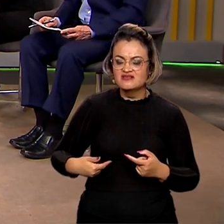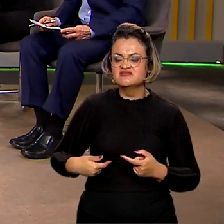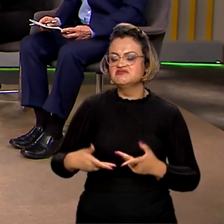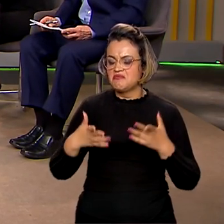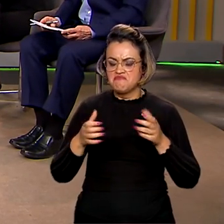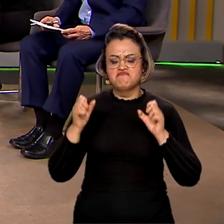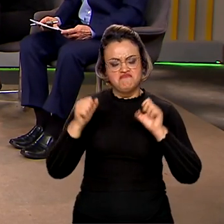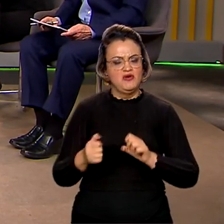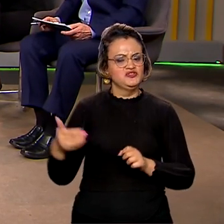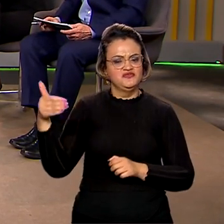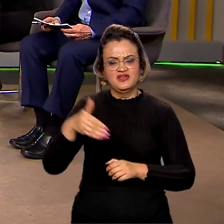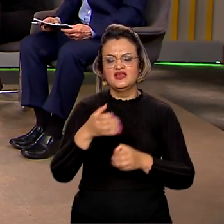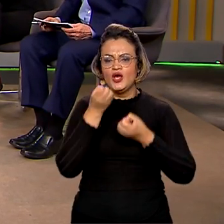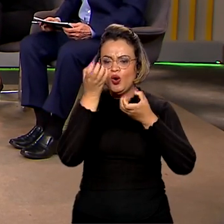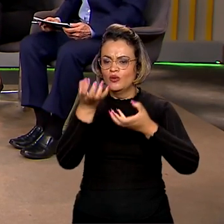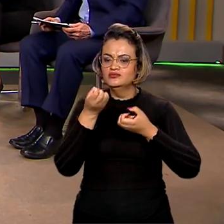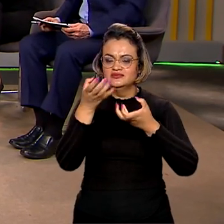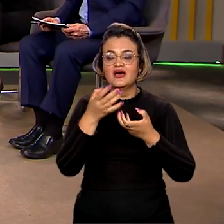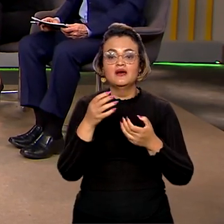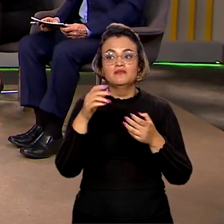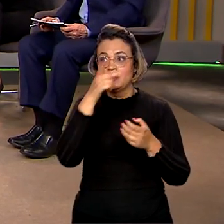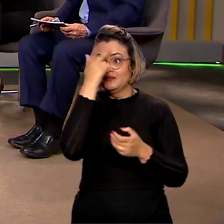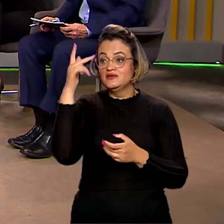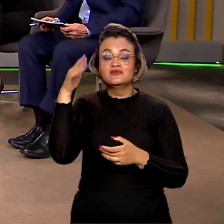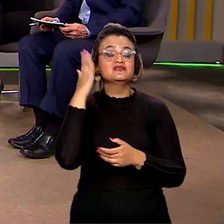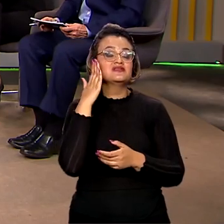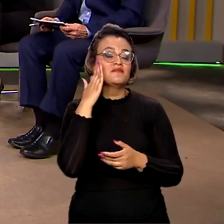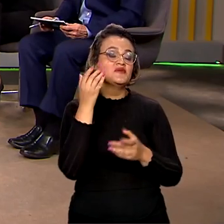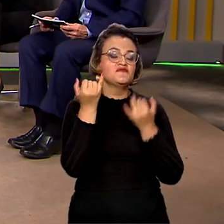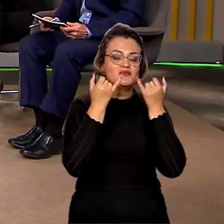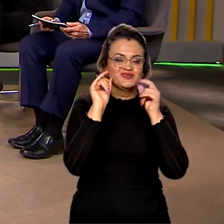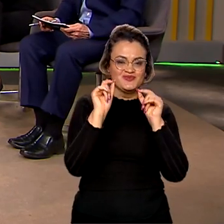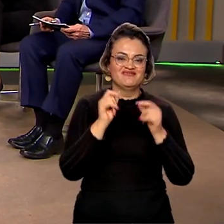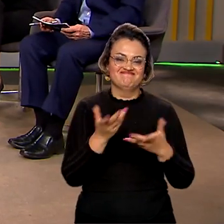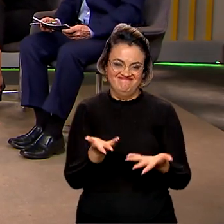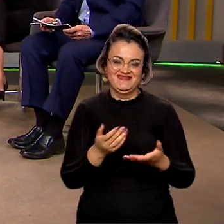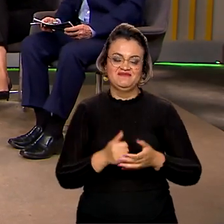cidadão ter acesso aí a essas informações direto da fonte. Obrigada, ministra. Muito obrigada.